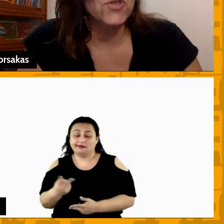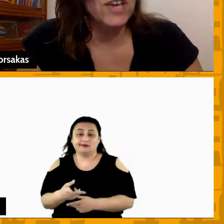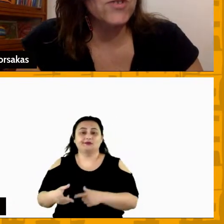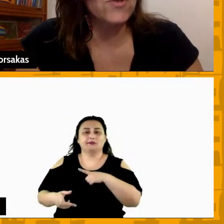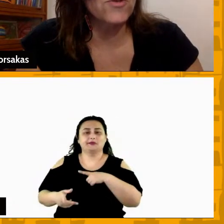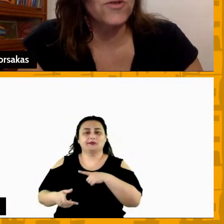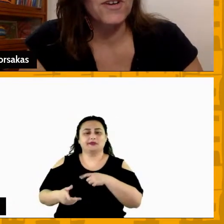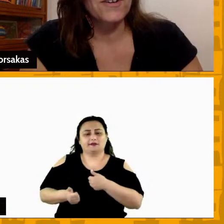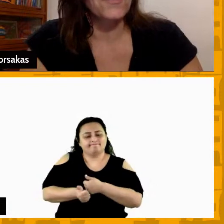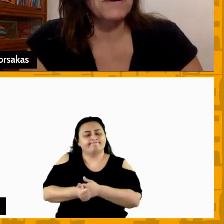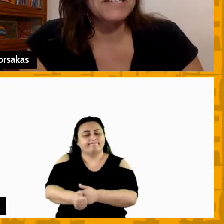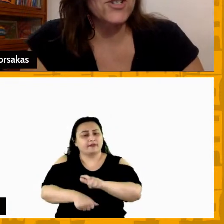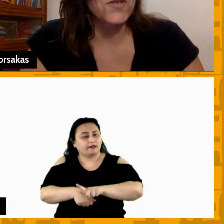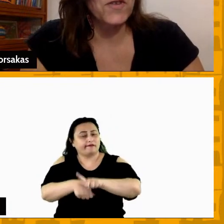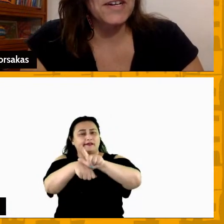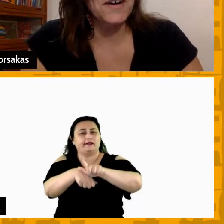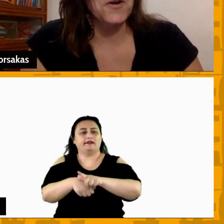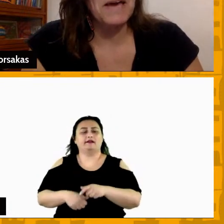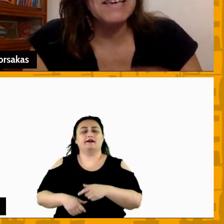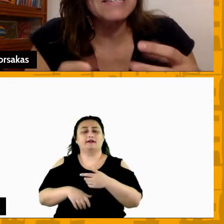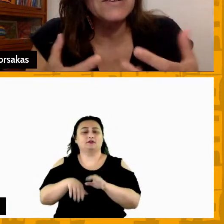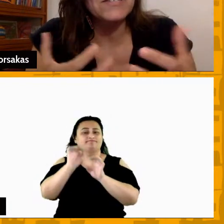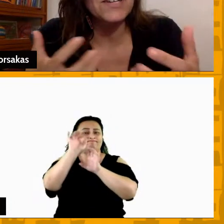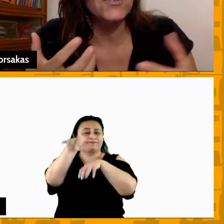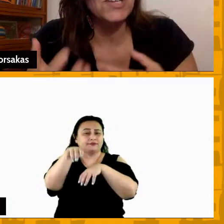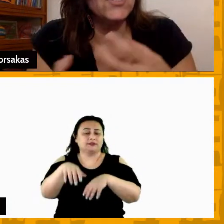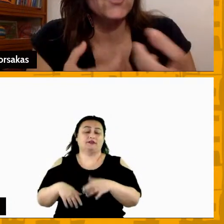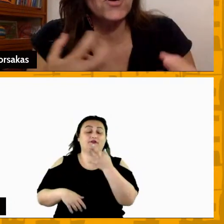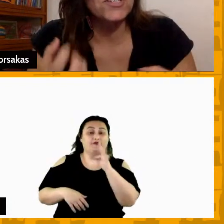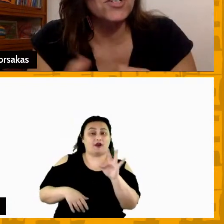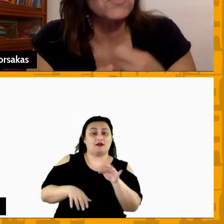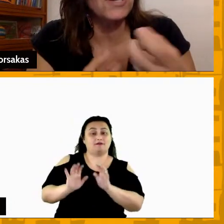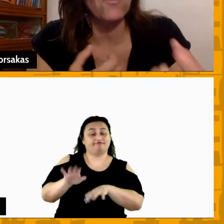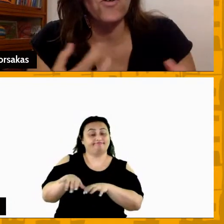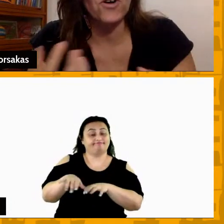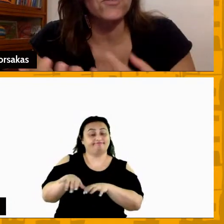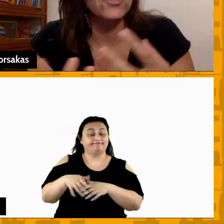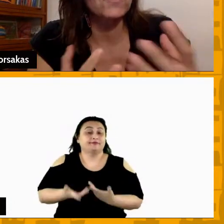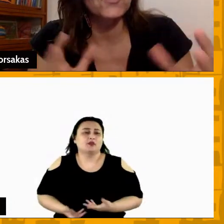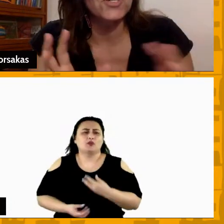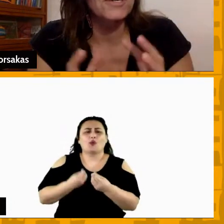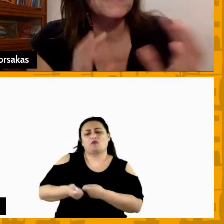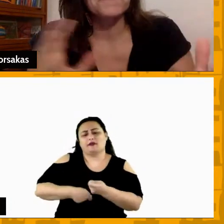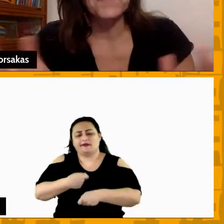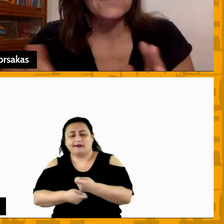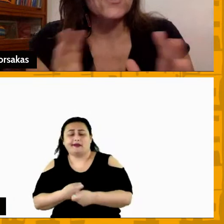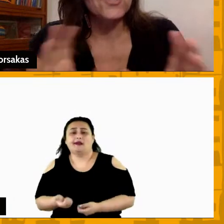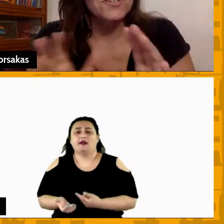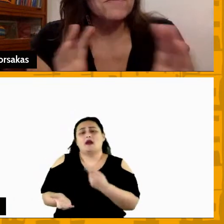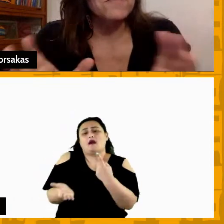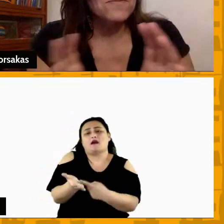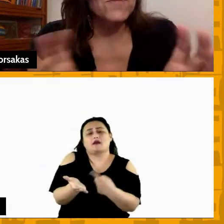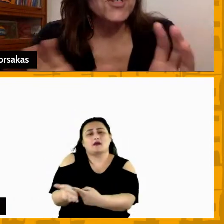liderado com sucesso o basquete de Franca como é que são as negociações que tipo de acordo que tipo de